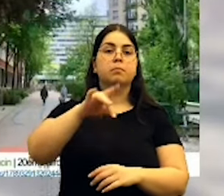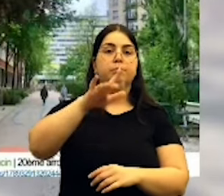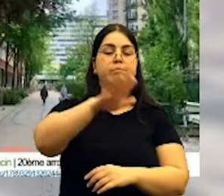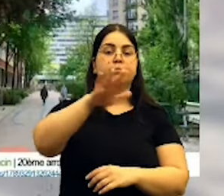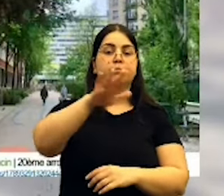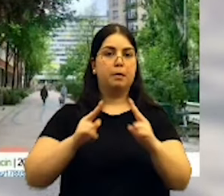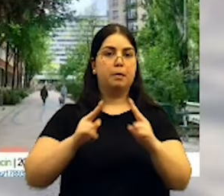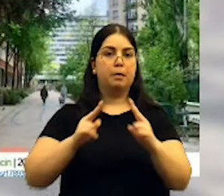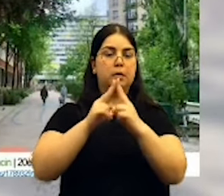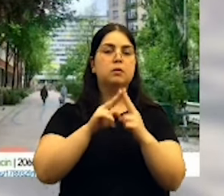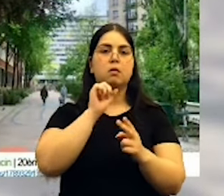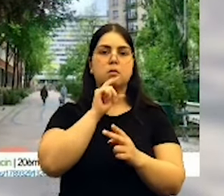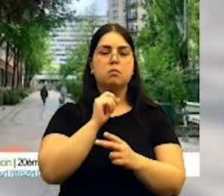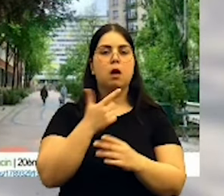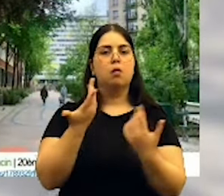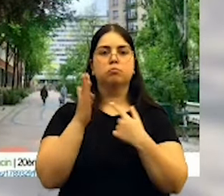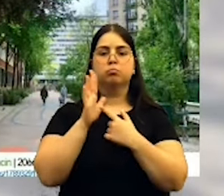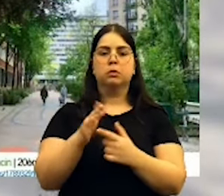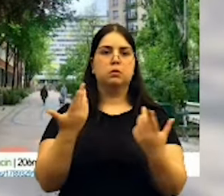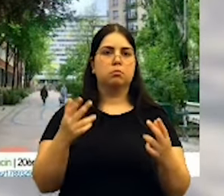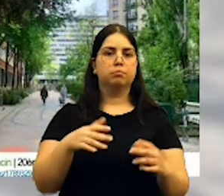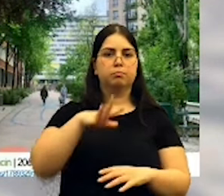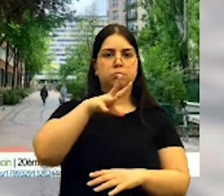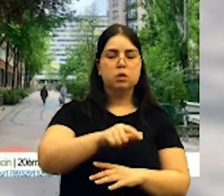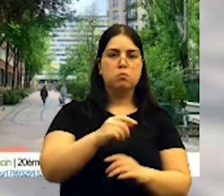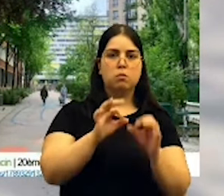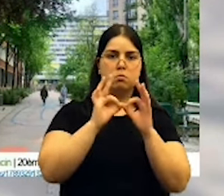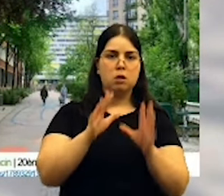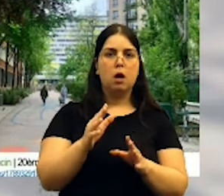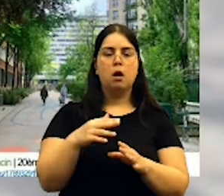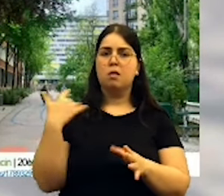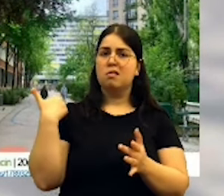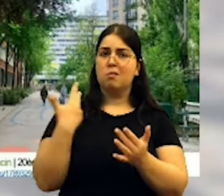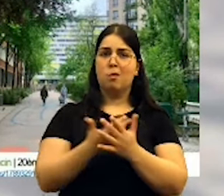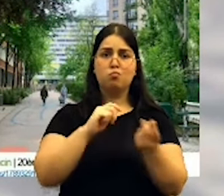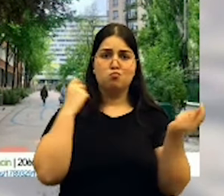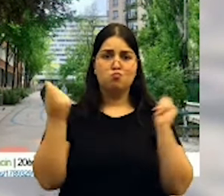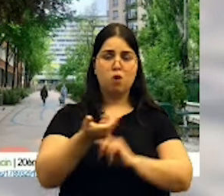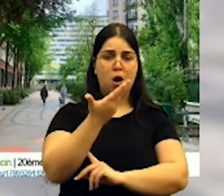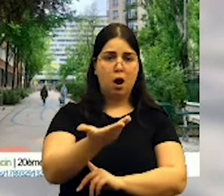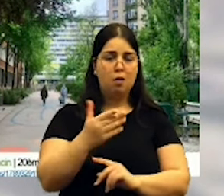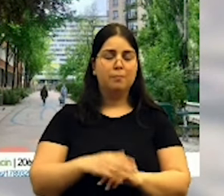vias muito semelhantes à cidade de Lisboa, que já passaram nos últimos anos por uma transformação deste género.